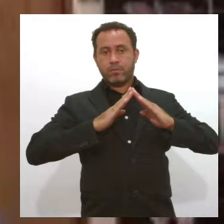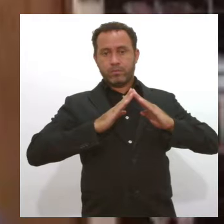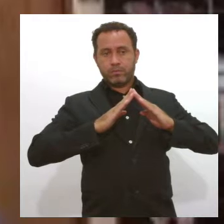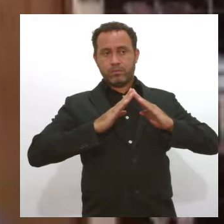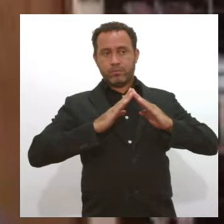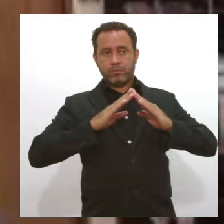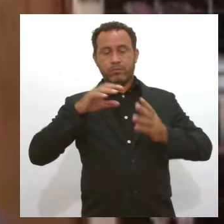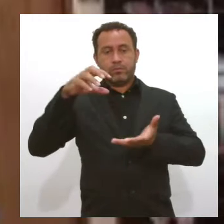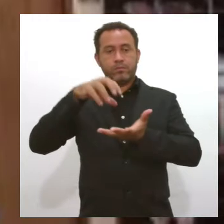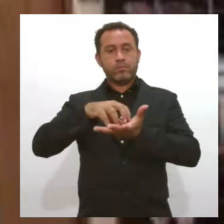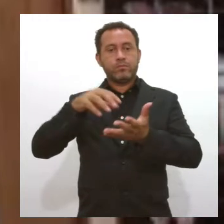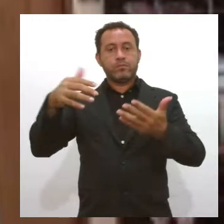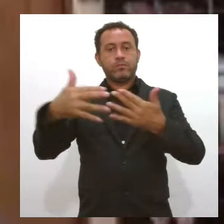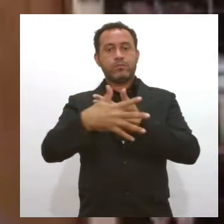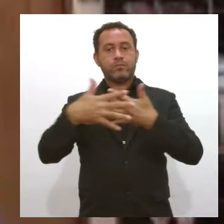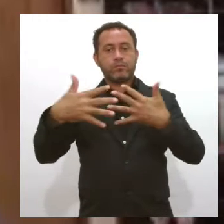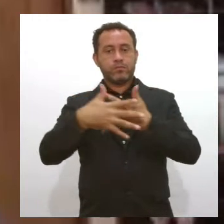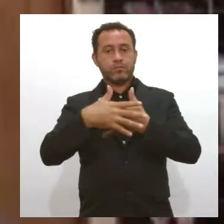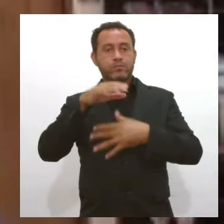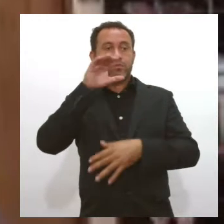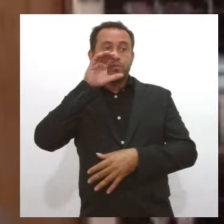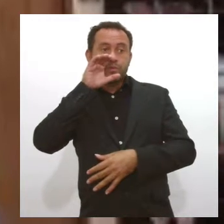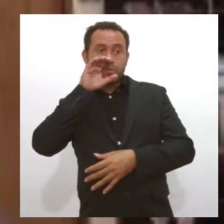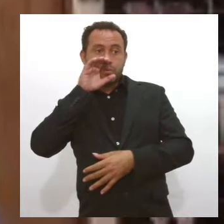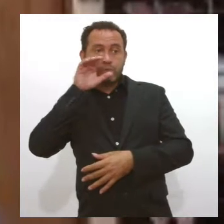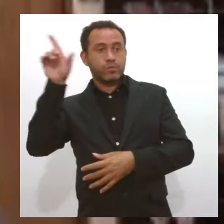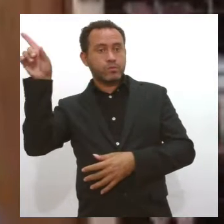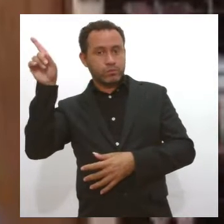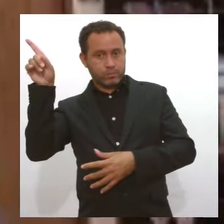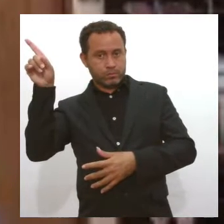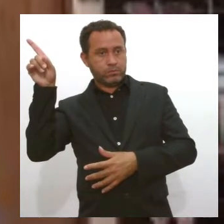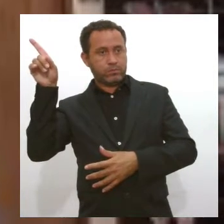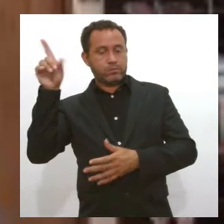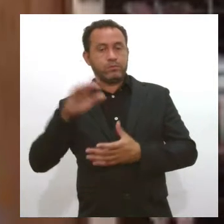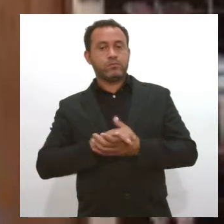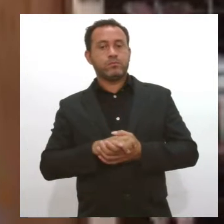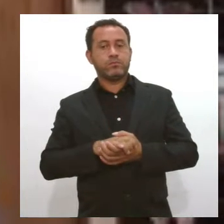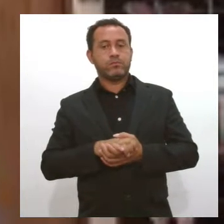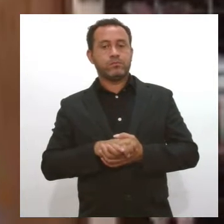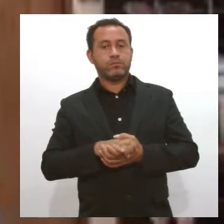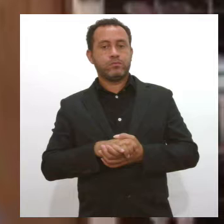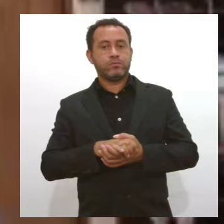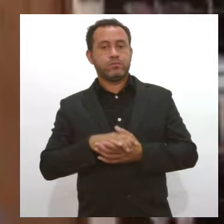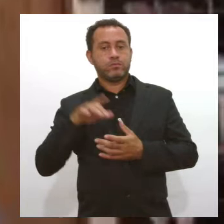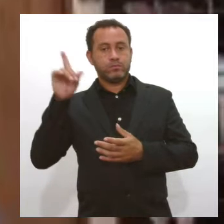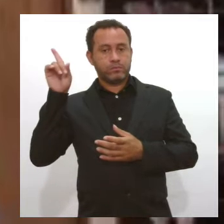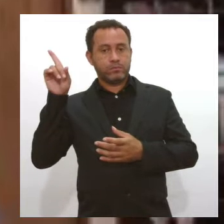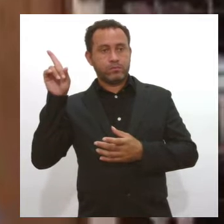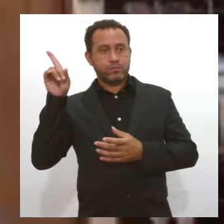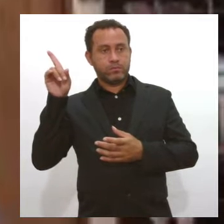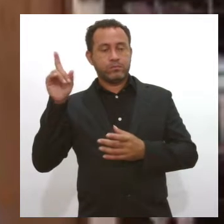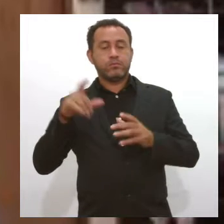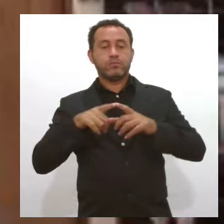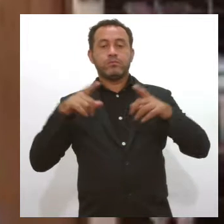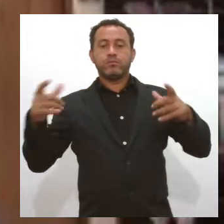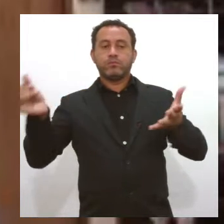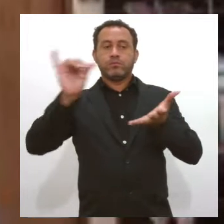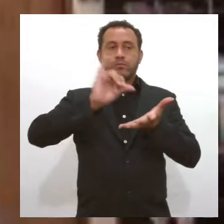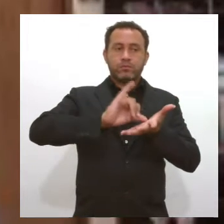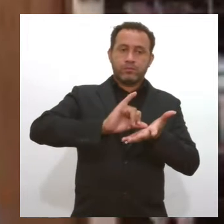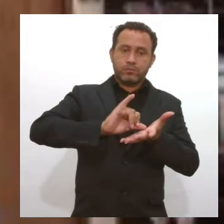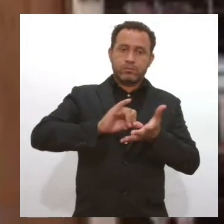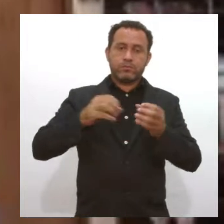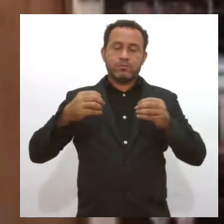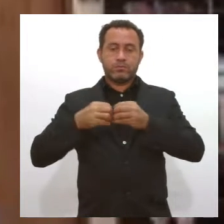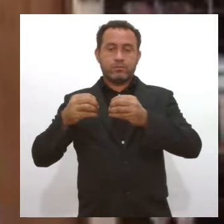localizado na cidade de Nossa Senhora do Socorro, inicialmente atende a Nossa Senhora do Socorro e em seguida a Grande Aracaju, as cidades mais